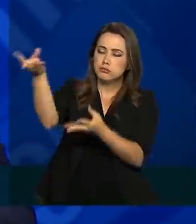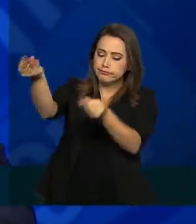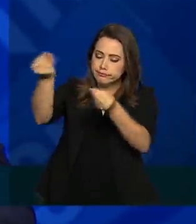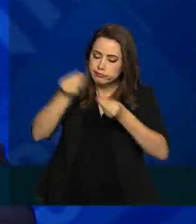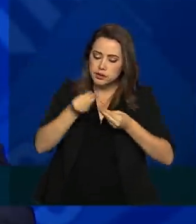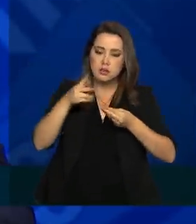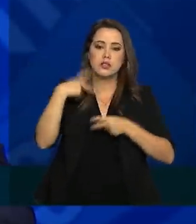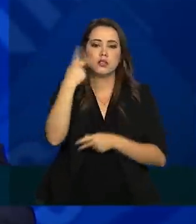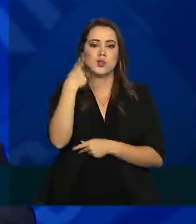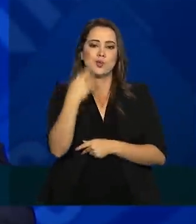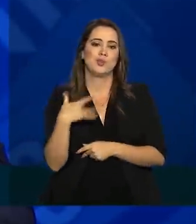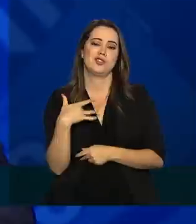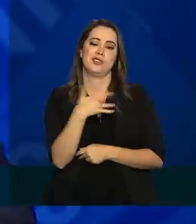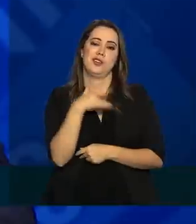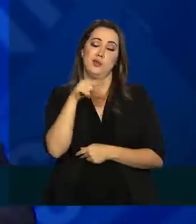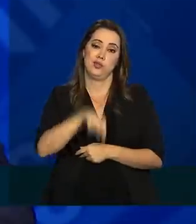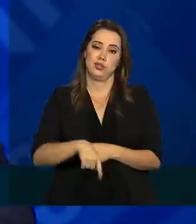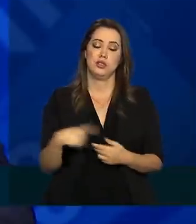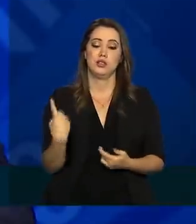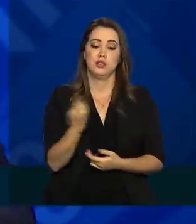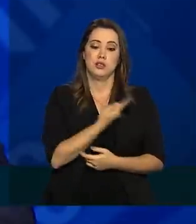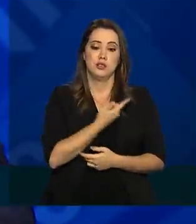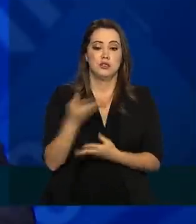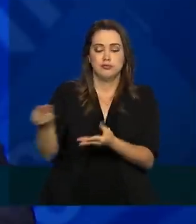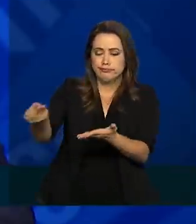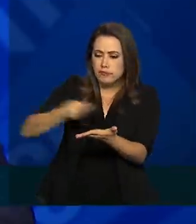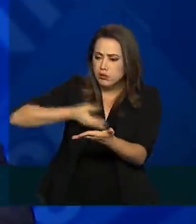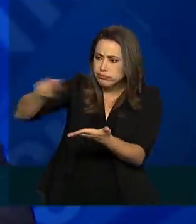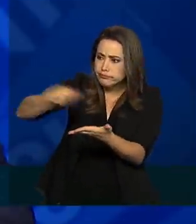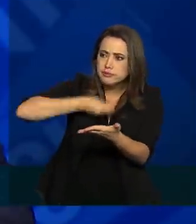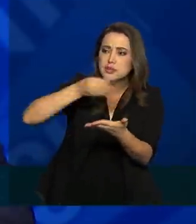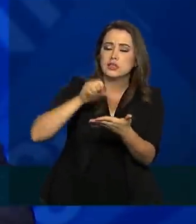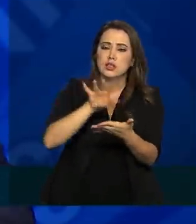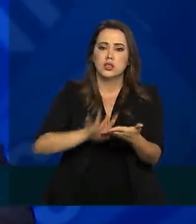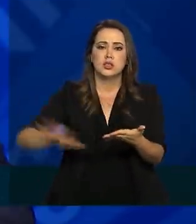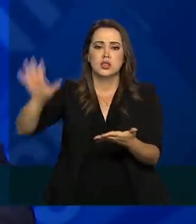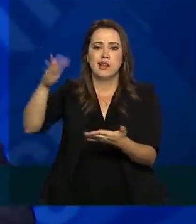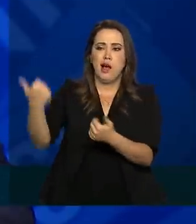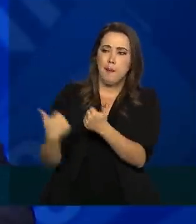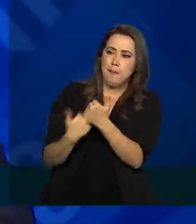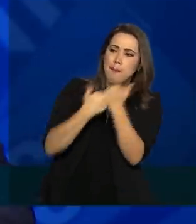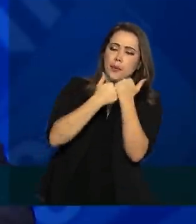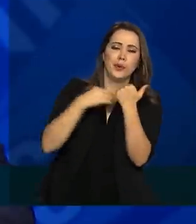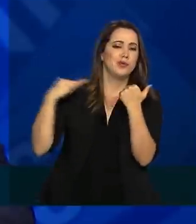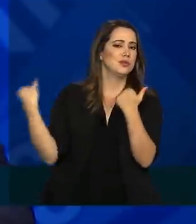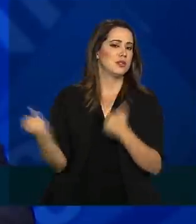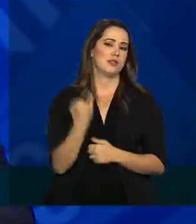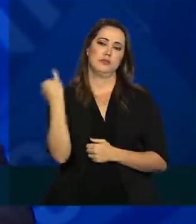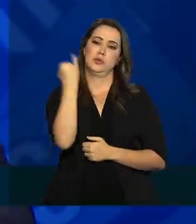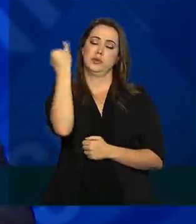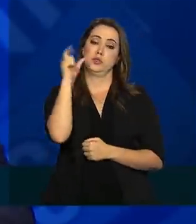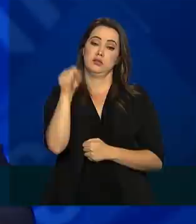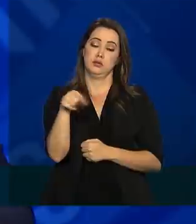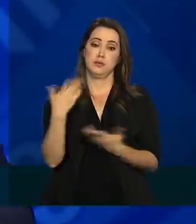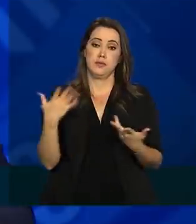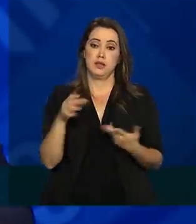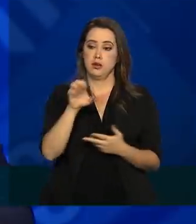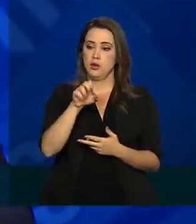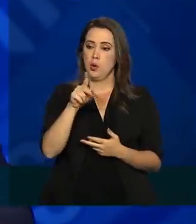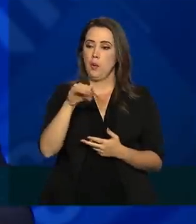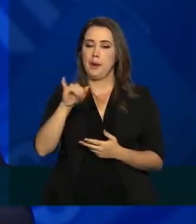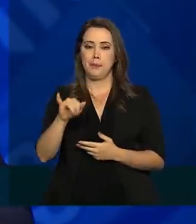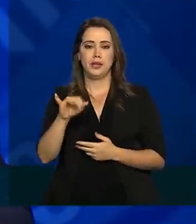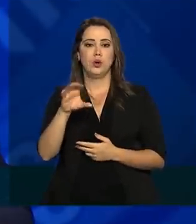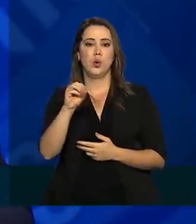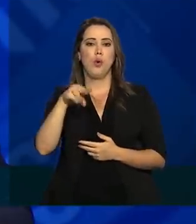políticas públicas de saúde, estamos recebendo colaborações muito valiosas, o EpiCovid-19